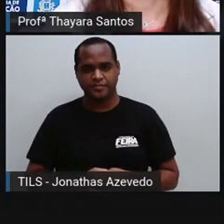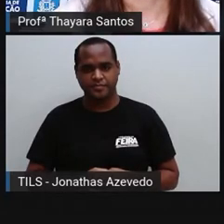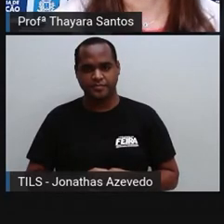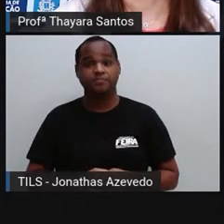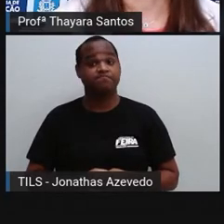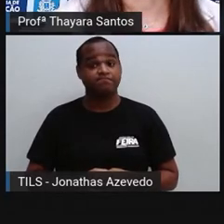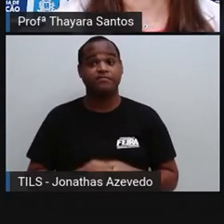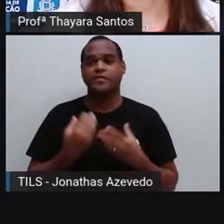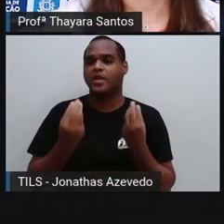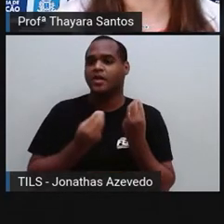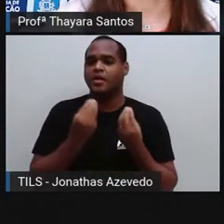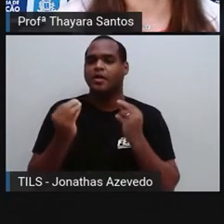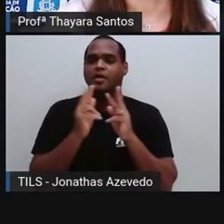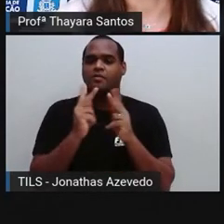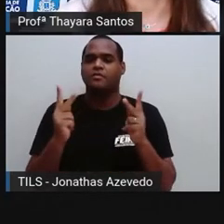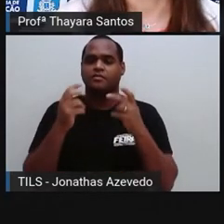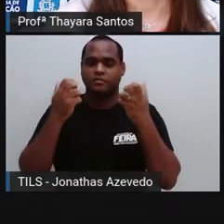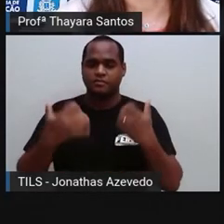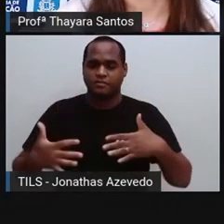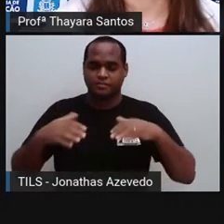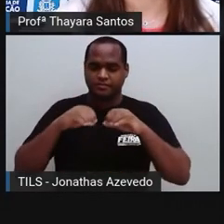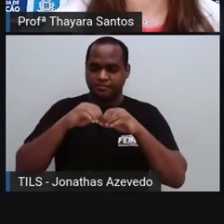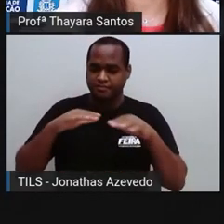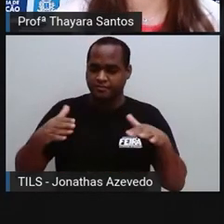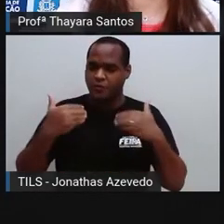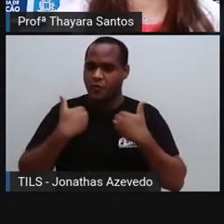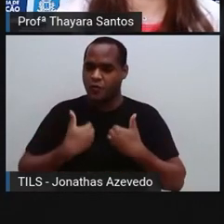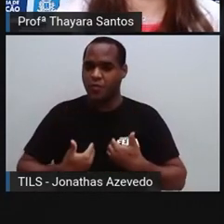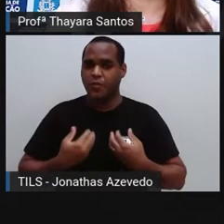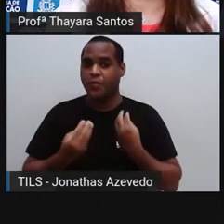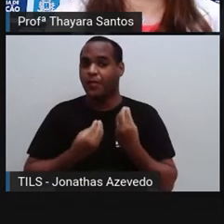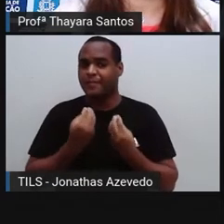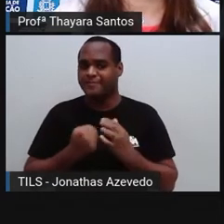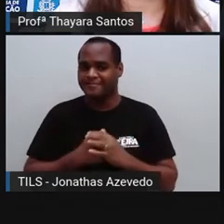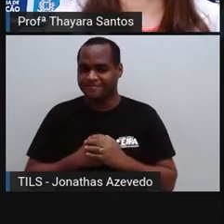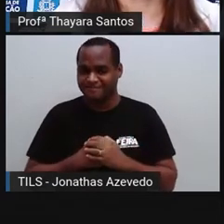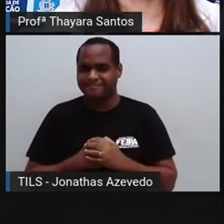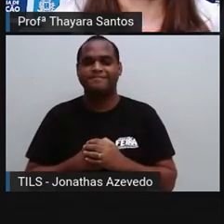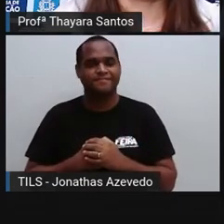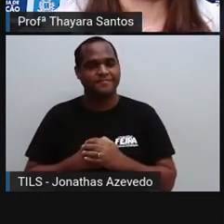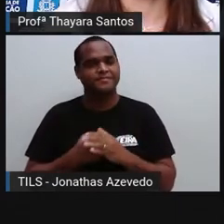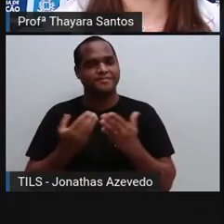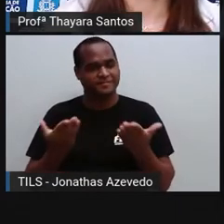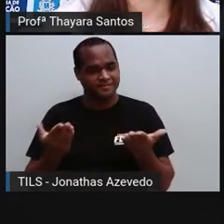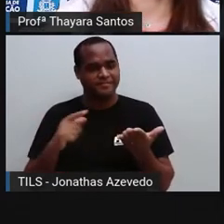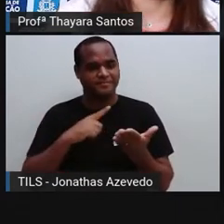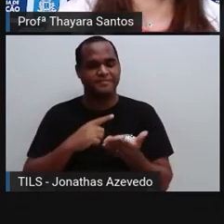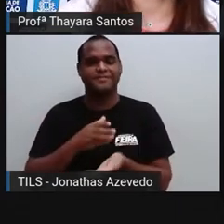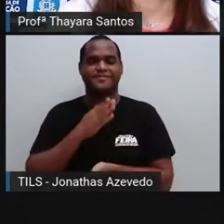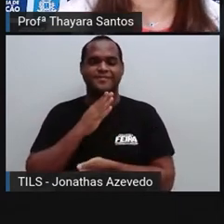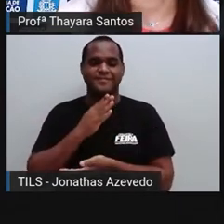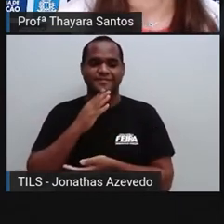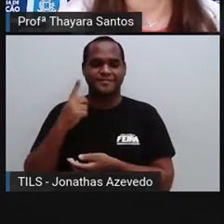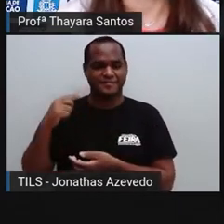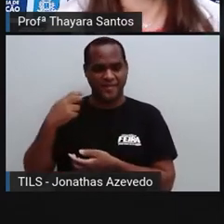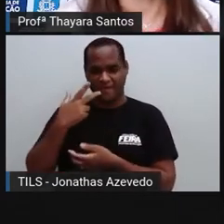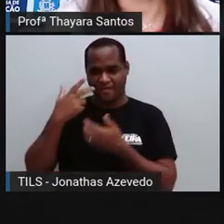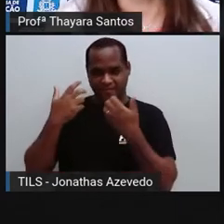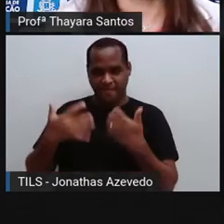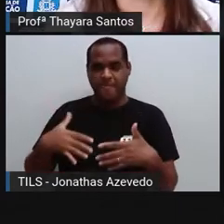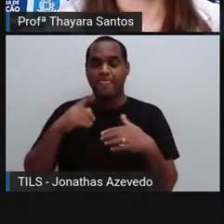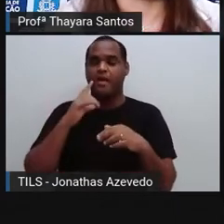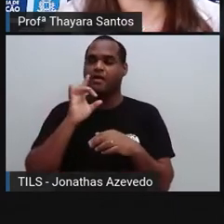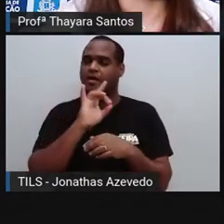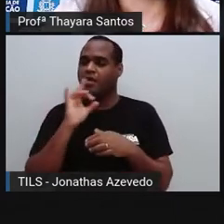E como é que esses hormônios vão estar distribuídos pelo nosso corpo? Então, como a gente já falou, cada